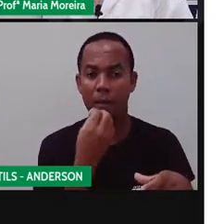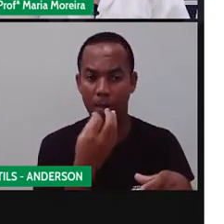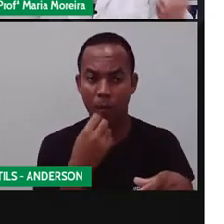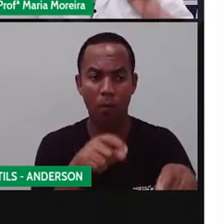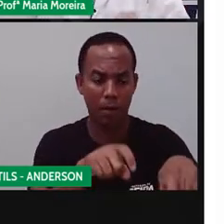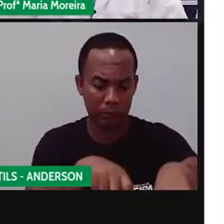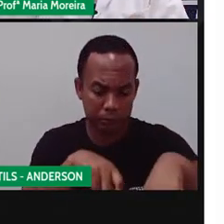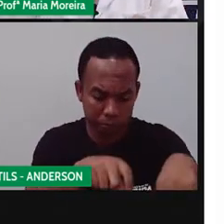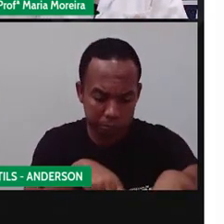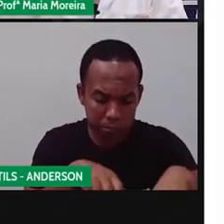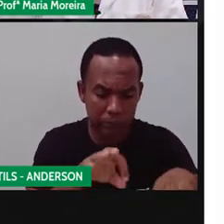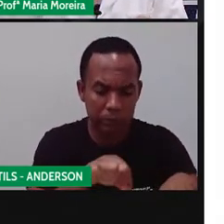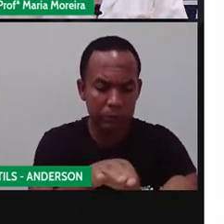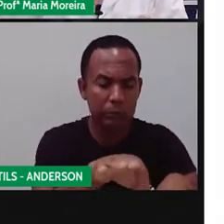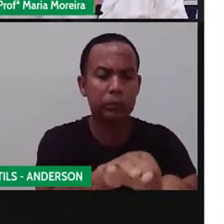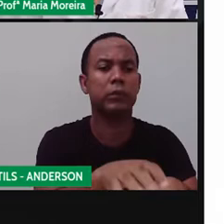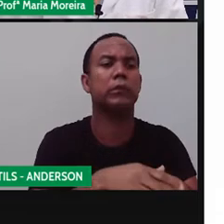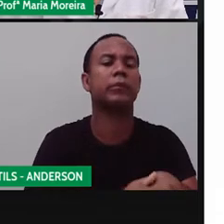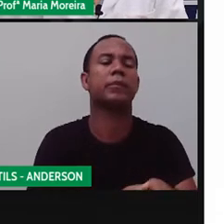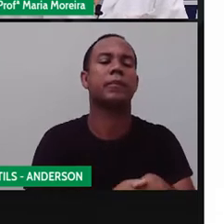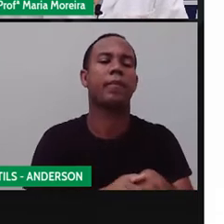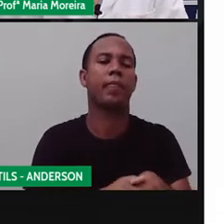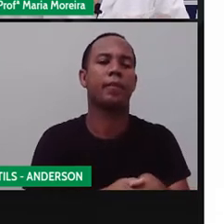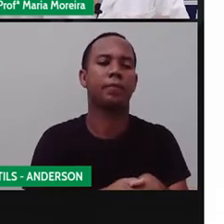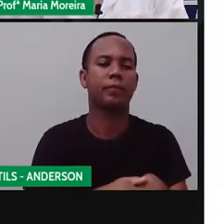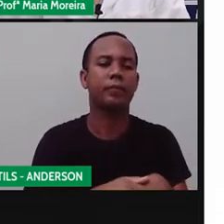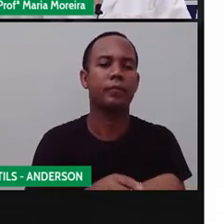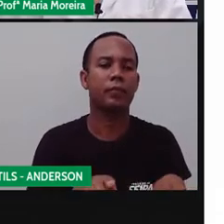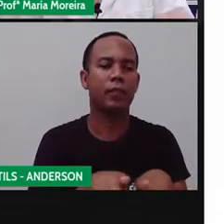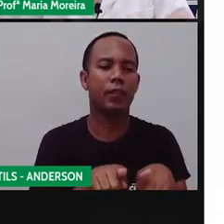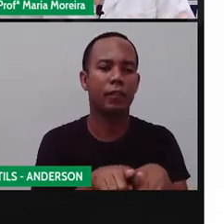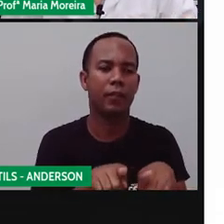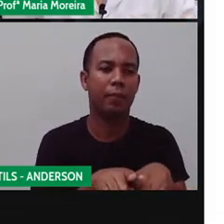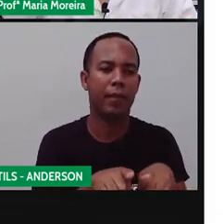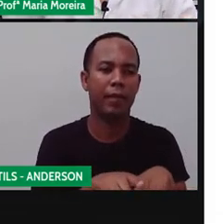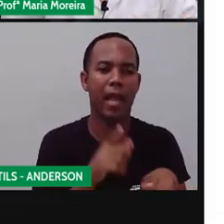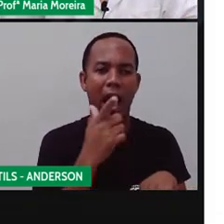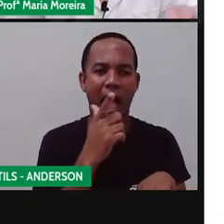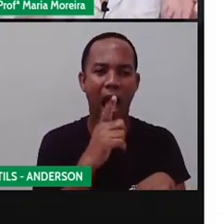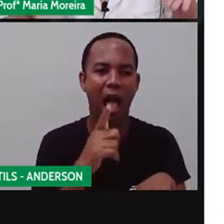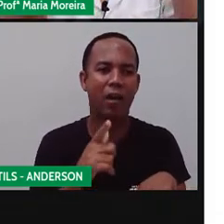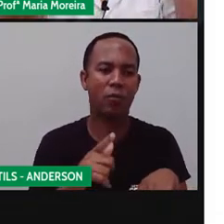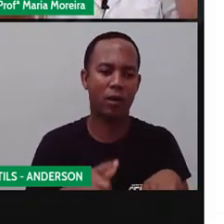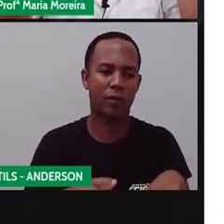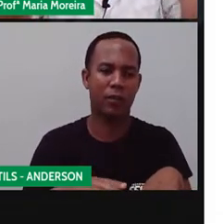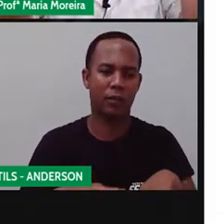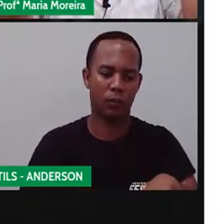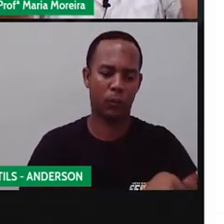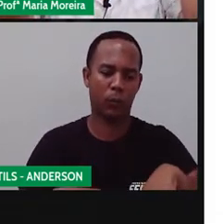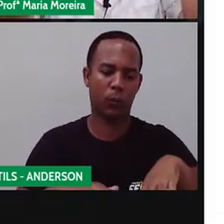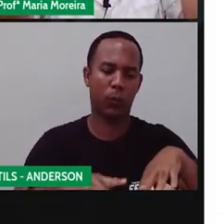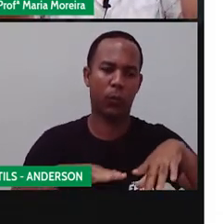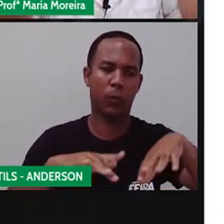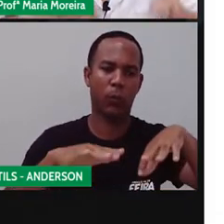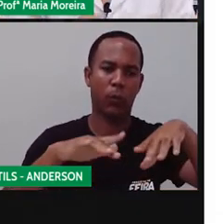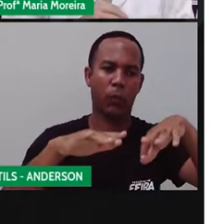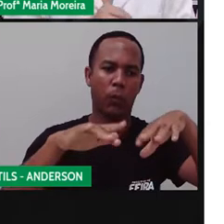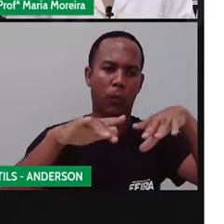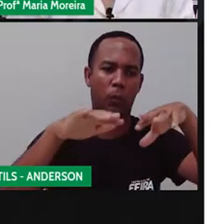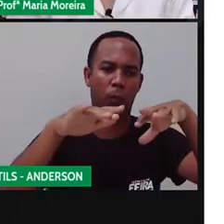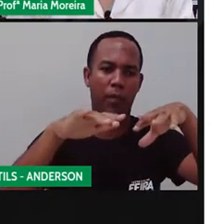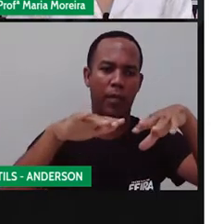Quando as águas voltavam ao leito normal, depois da enchente, o é que é enchente? É subir a água.